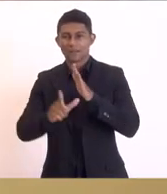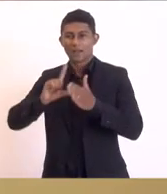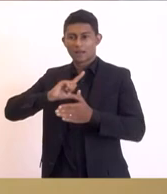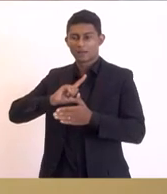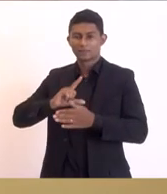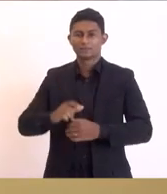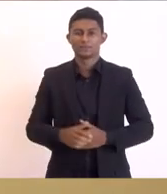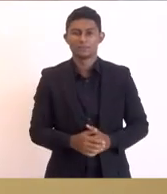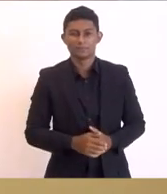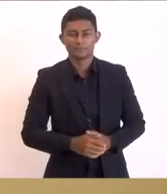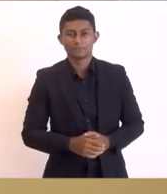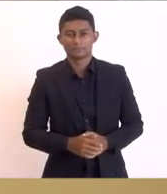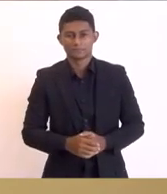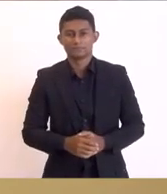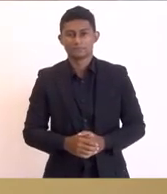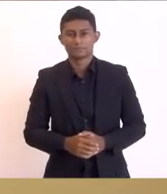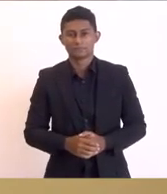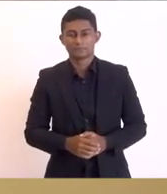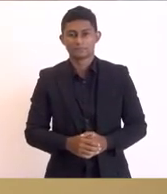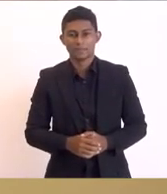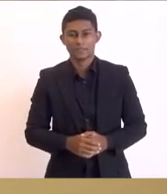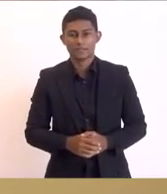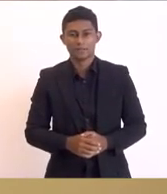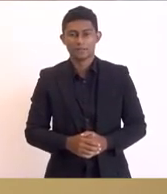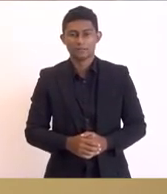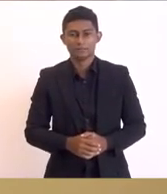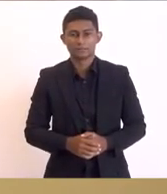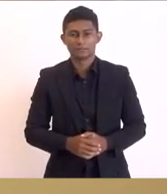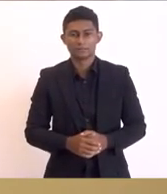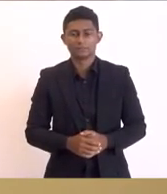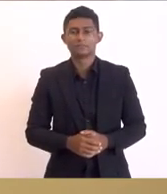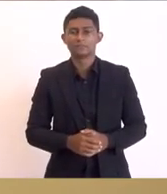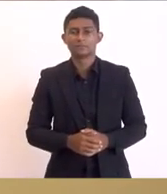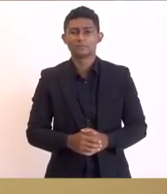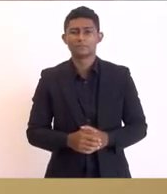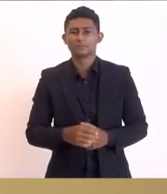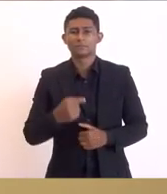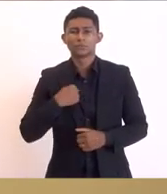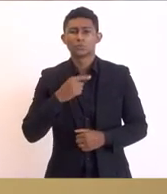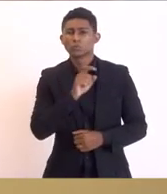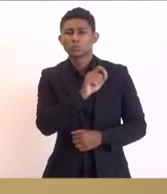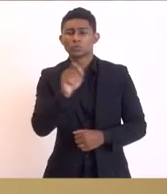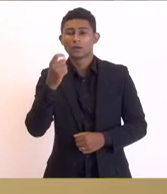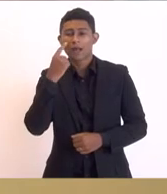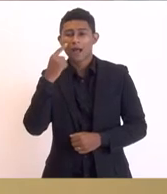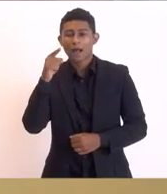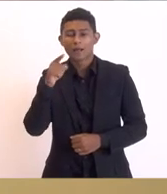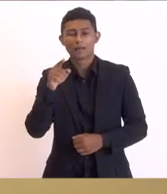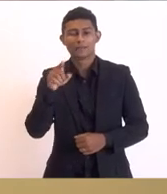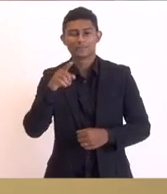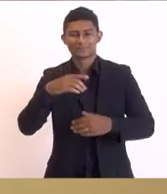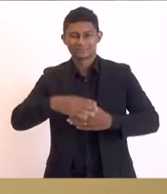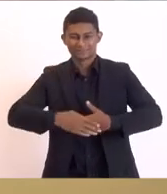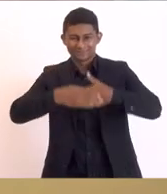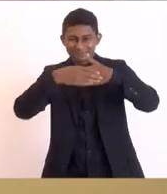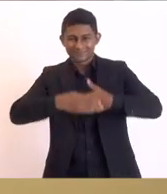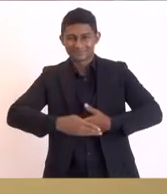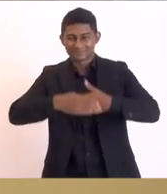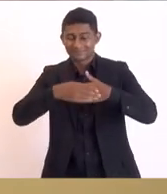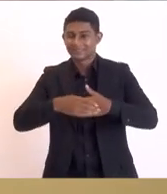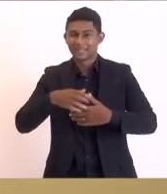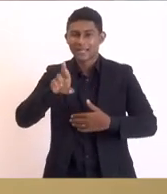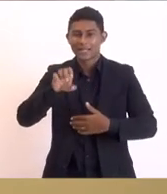nosso anfitrião também o Jânio fazer ouvir uma saudação do nosso reitor Raul Palacios depois do Mauro